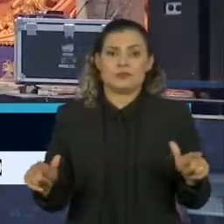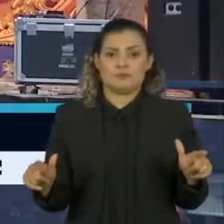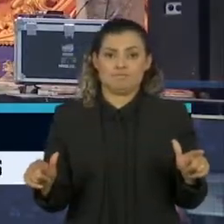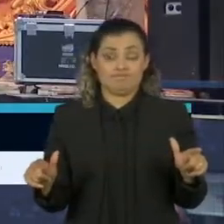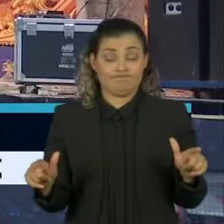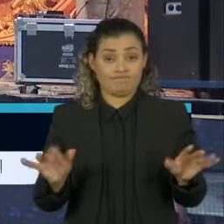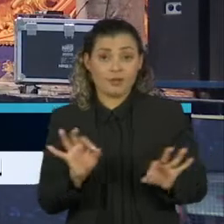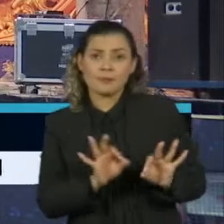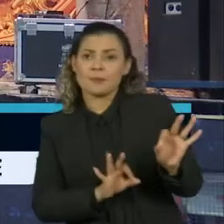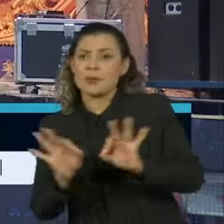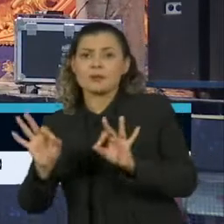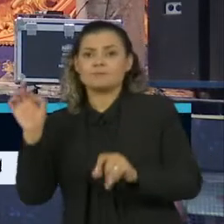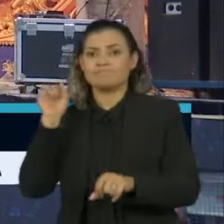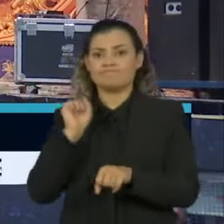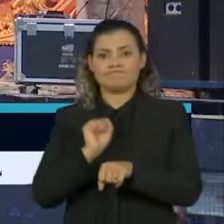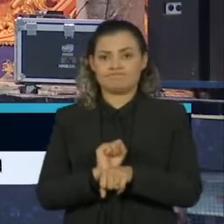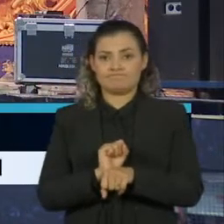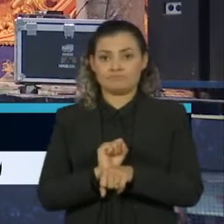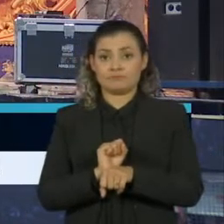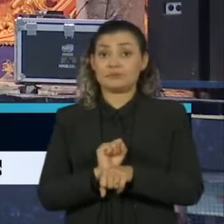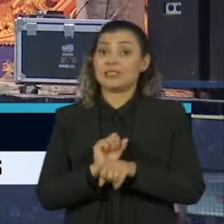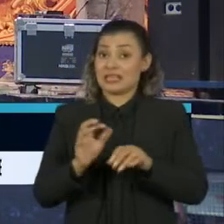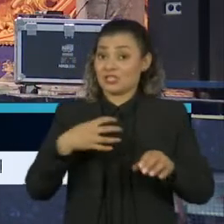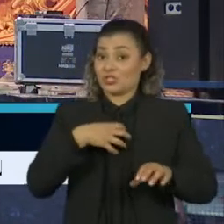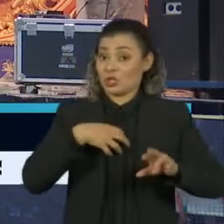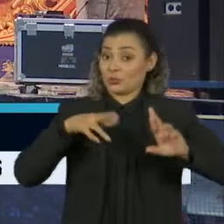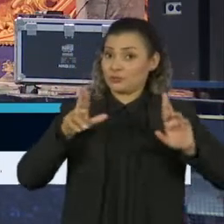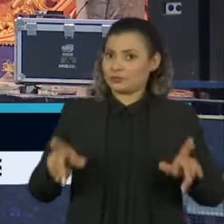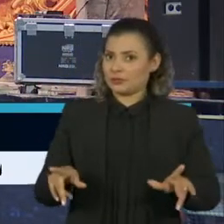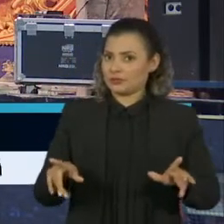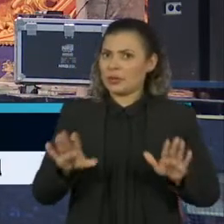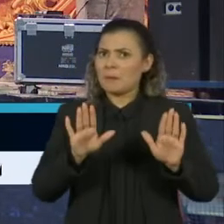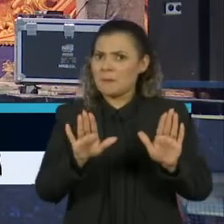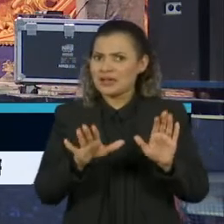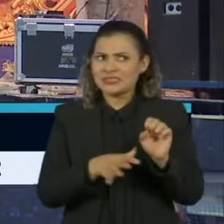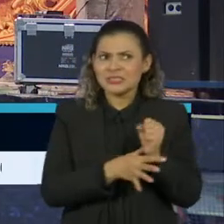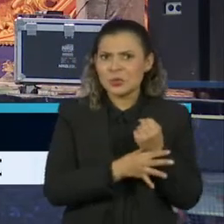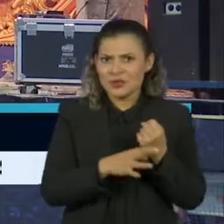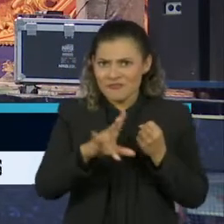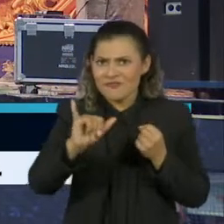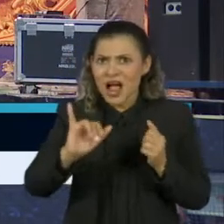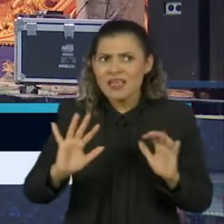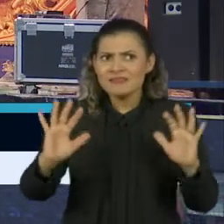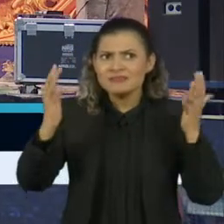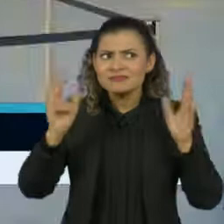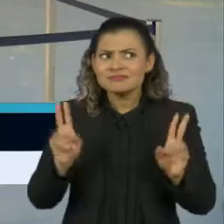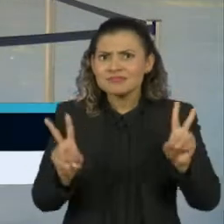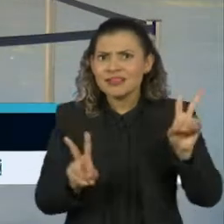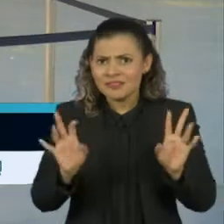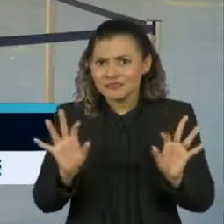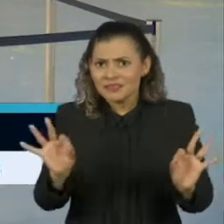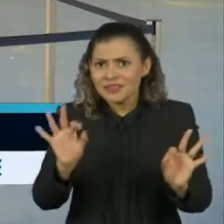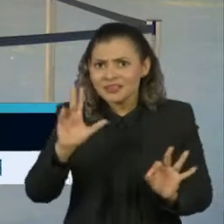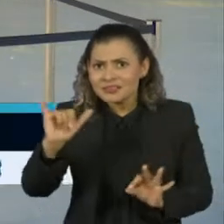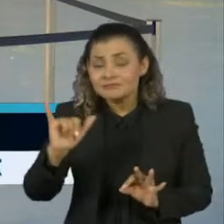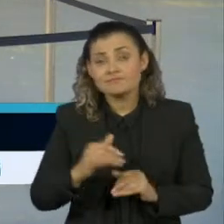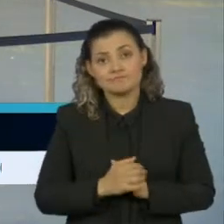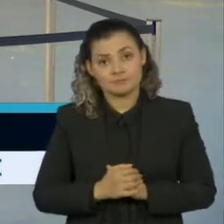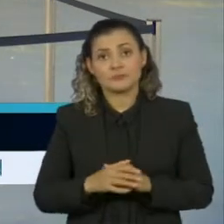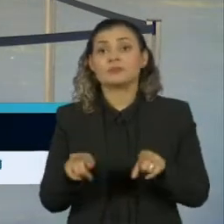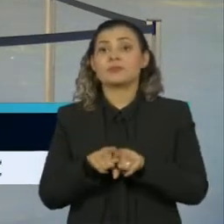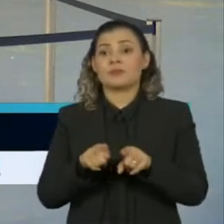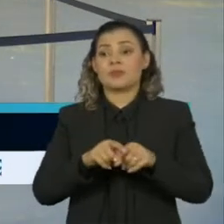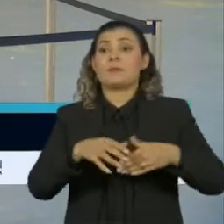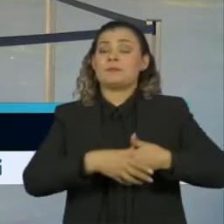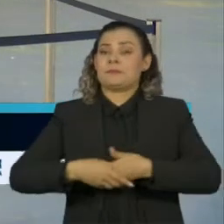A preparação para o Carnaval vai ser diferente. E não há garantia de que tudo vai ficar pronto a tempo. Na Unidos da Vila